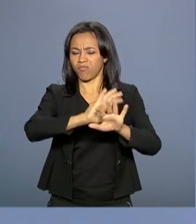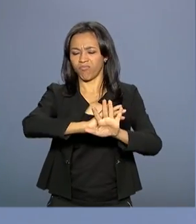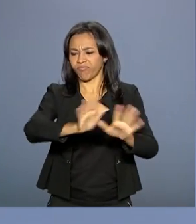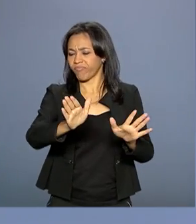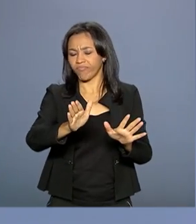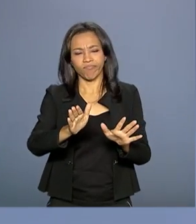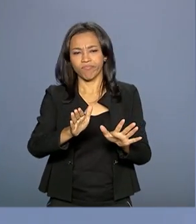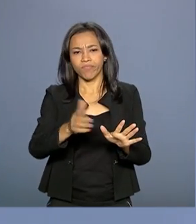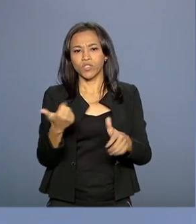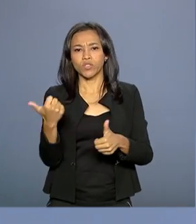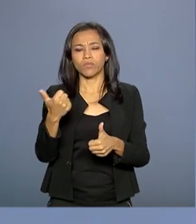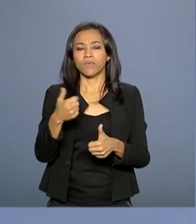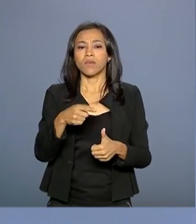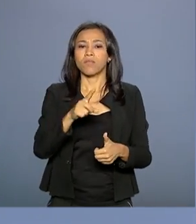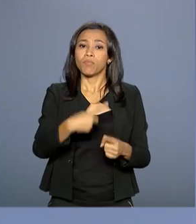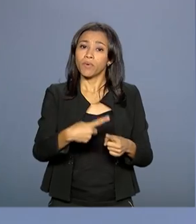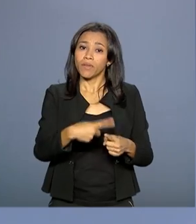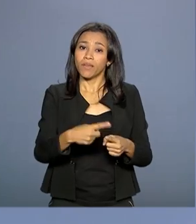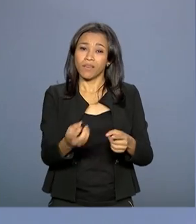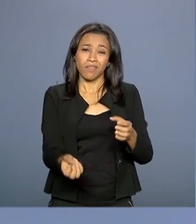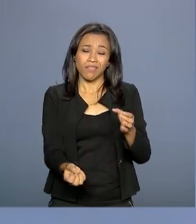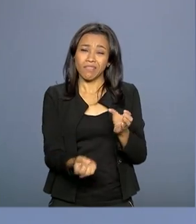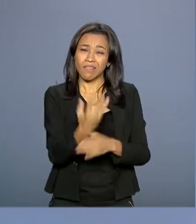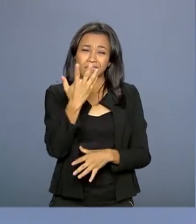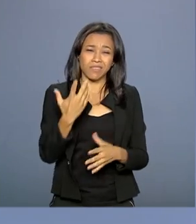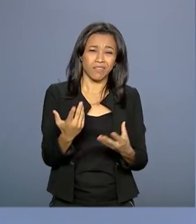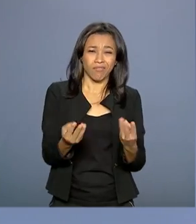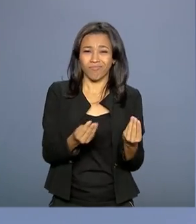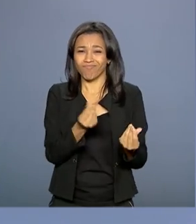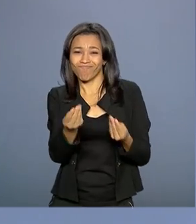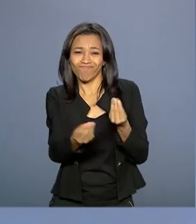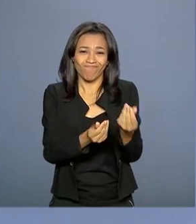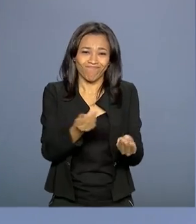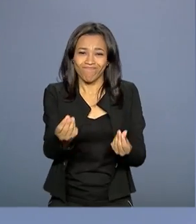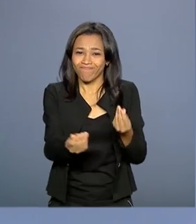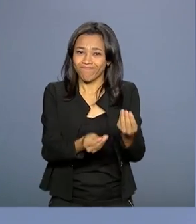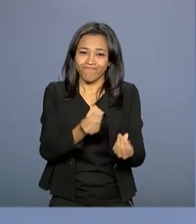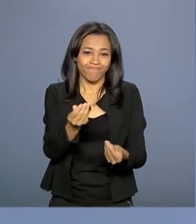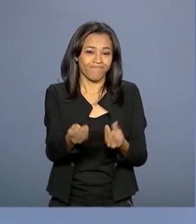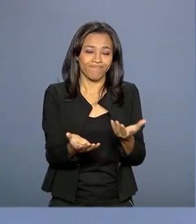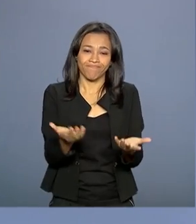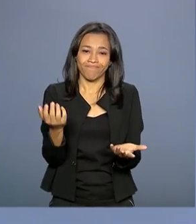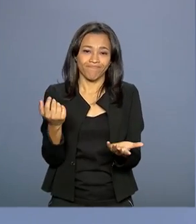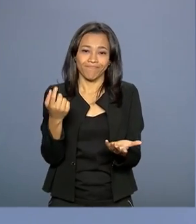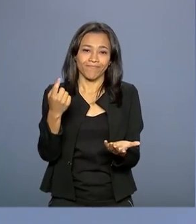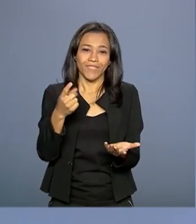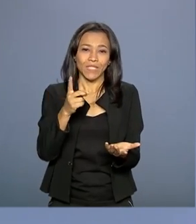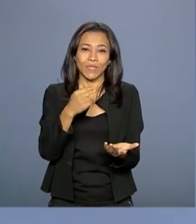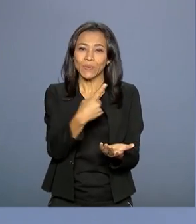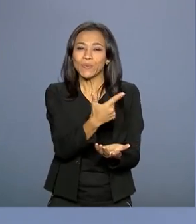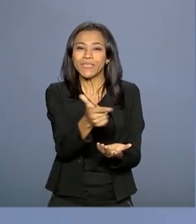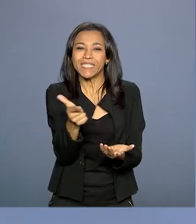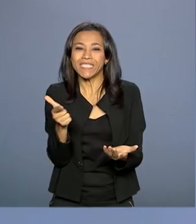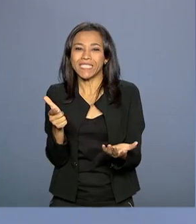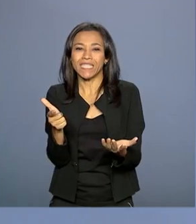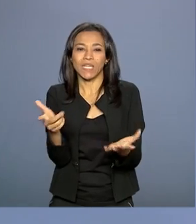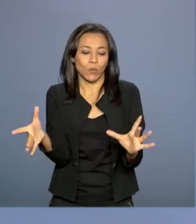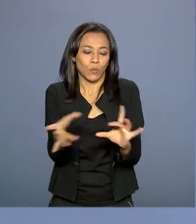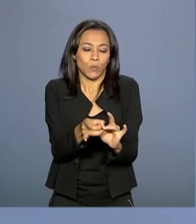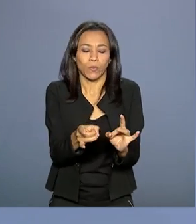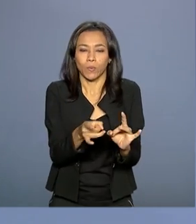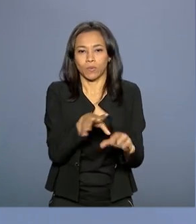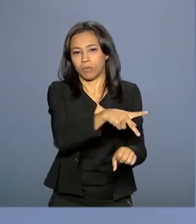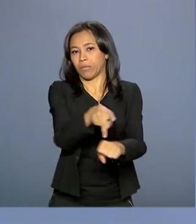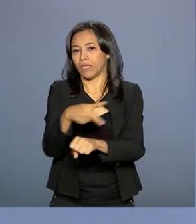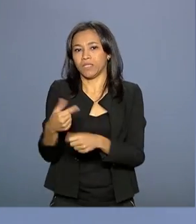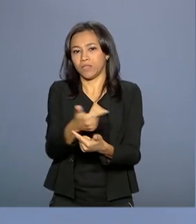e nasceu já com visto de origem, uma agenda que, no fundo, não era de integração, era de desintegração dos